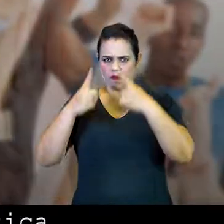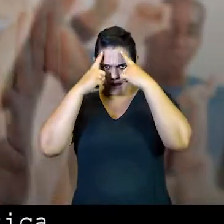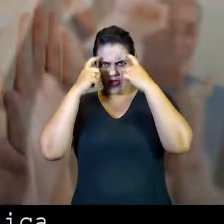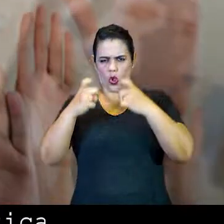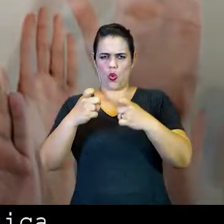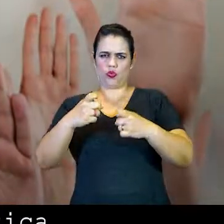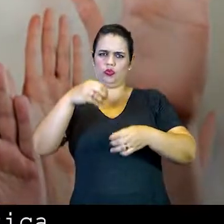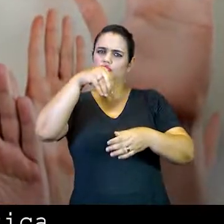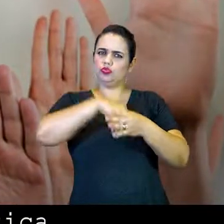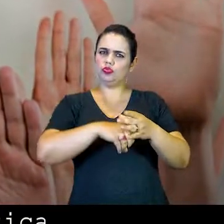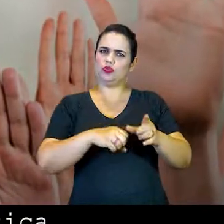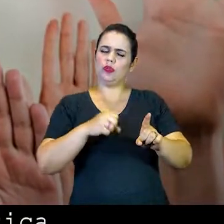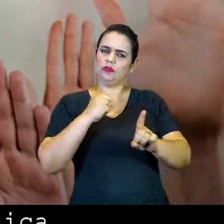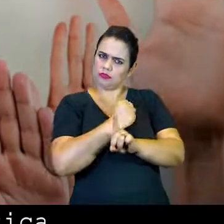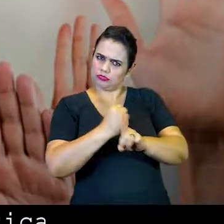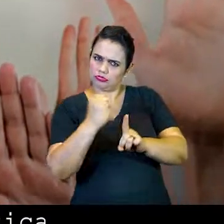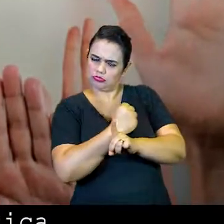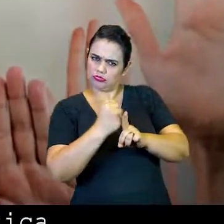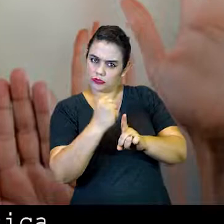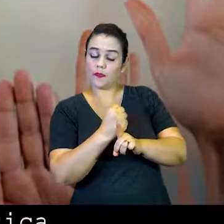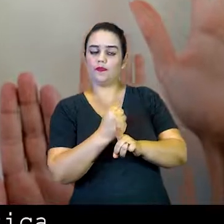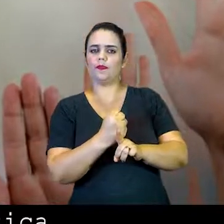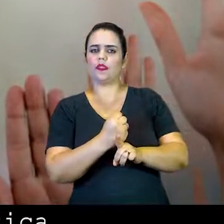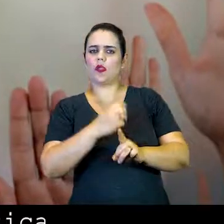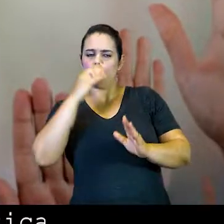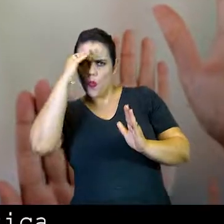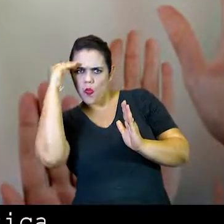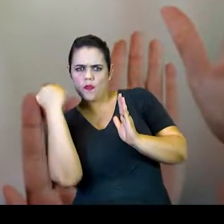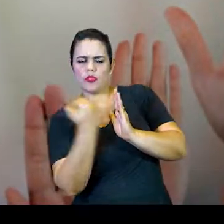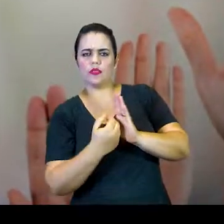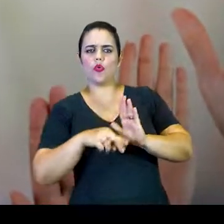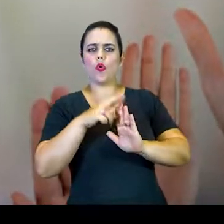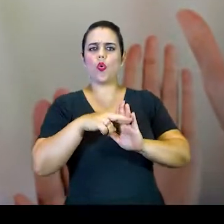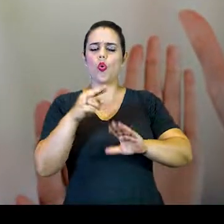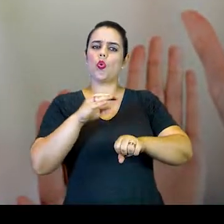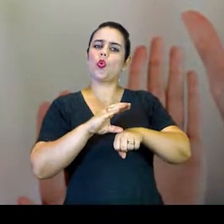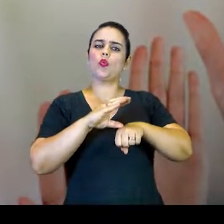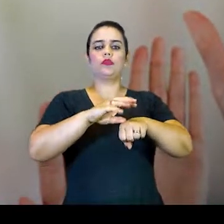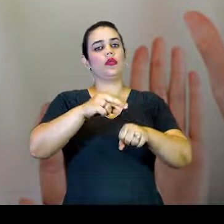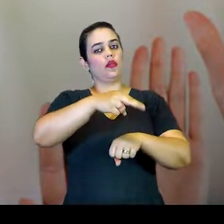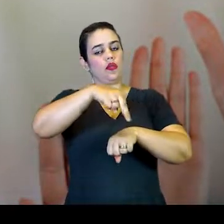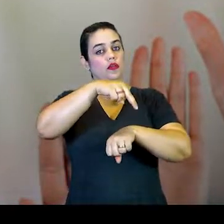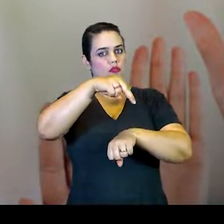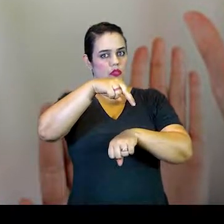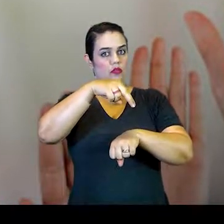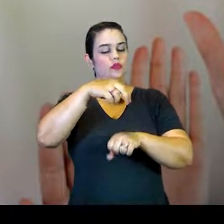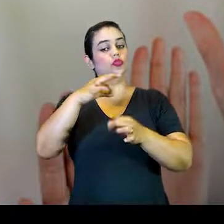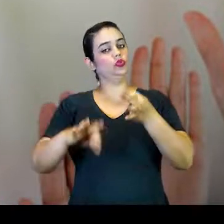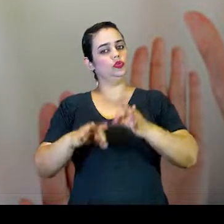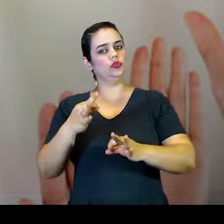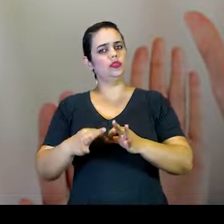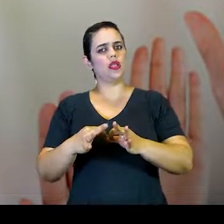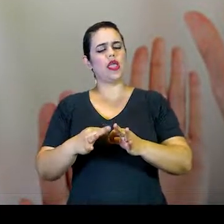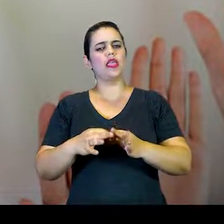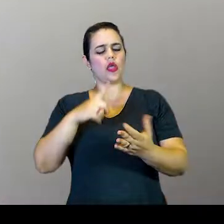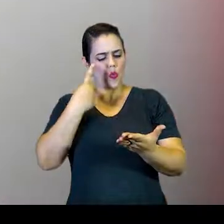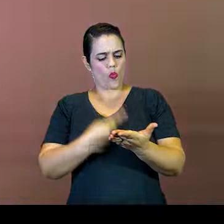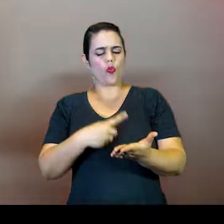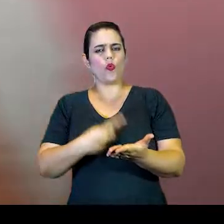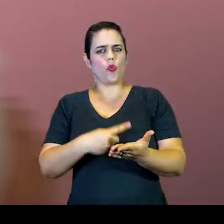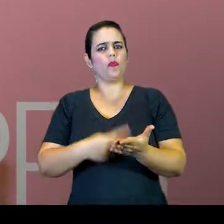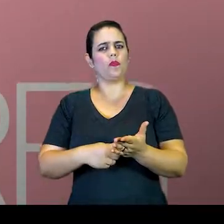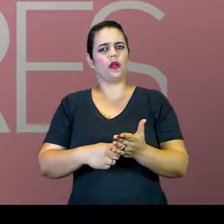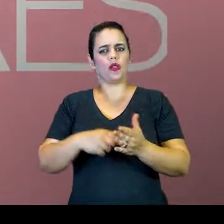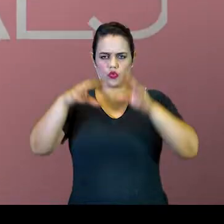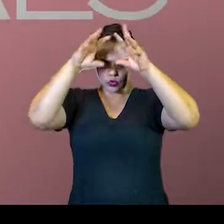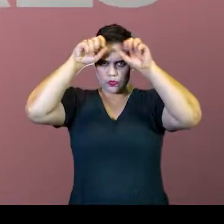atendeu uma resolução do Conselho Nacional de Justiça para efetivar o compromisso do Poder Judiciário de Mato Grosso do